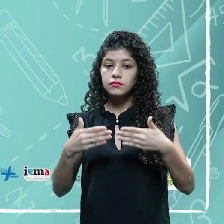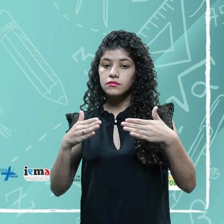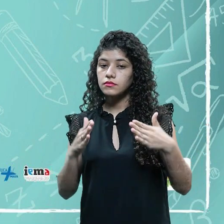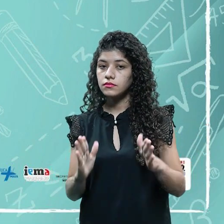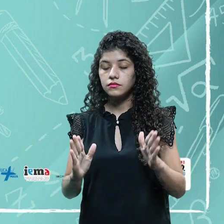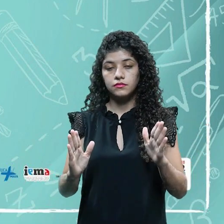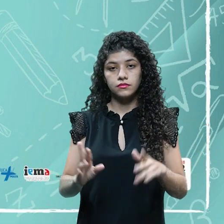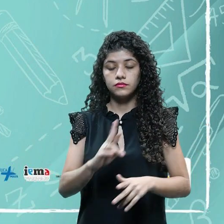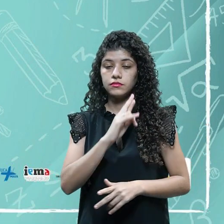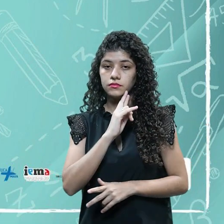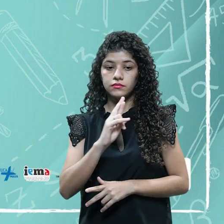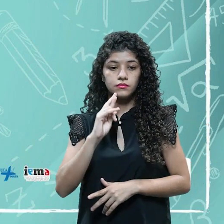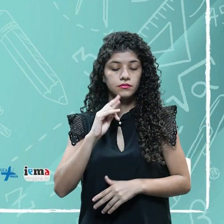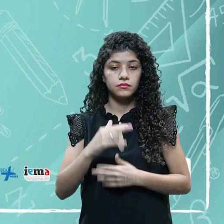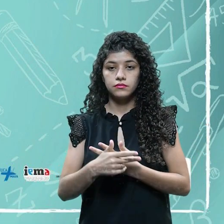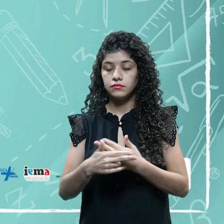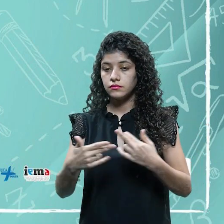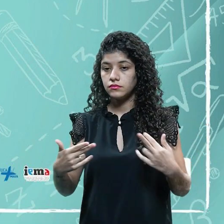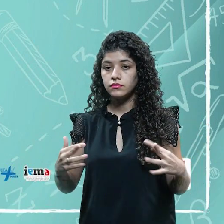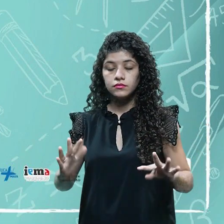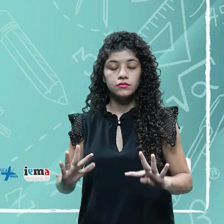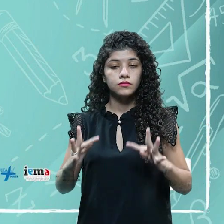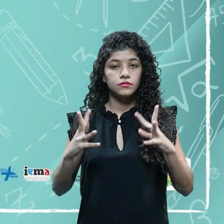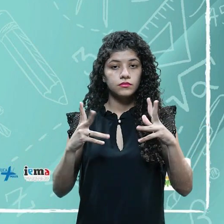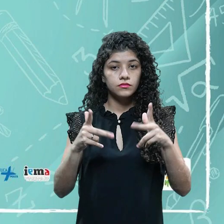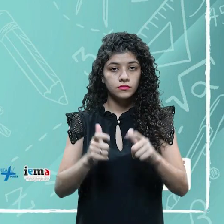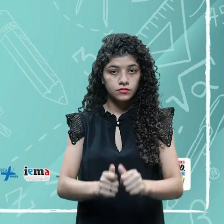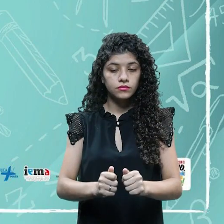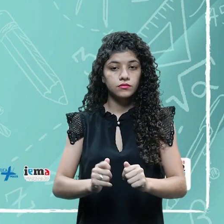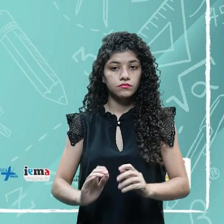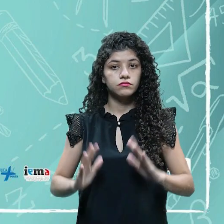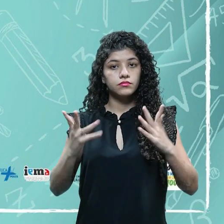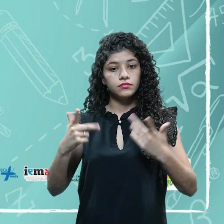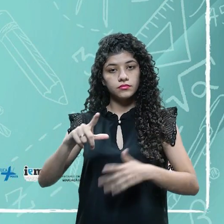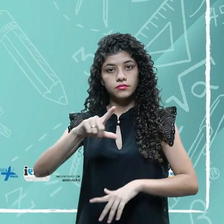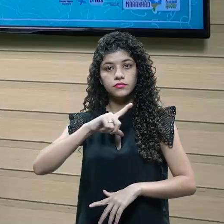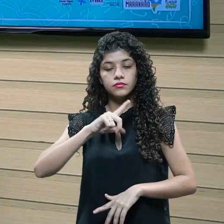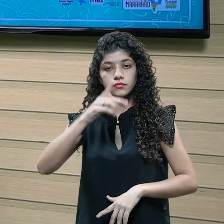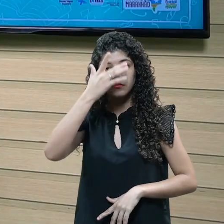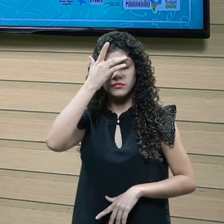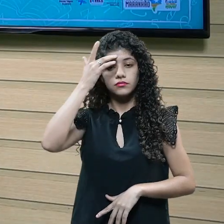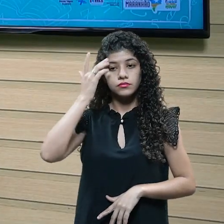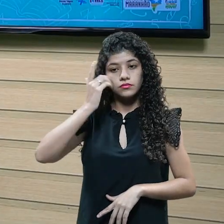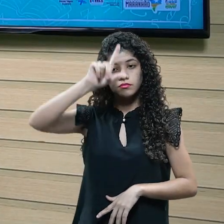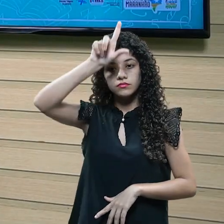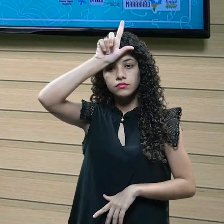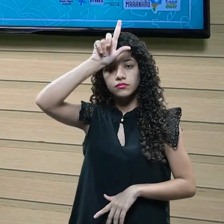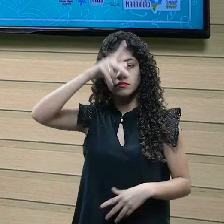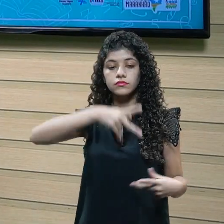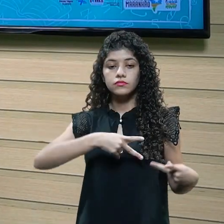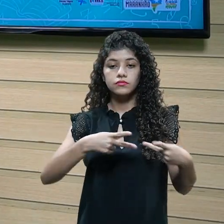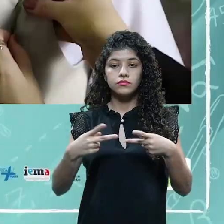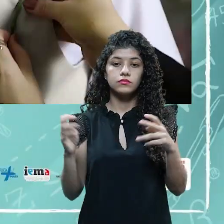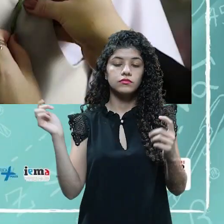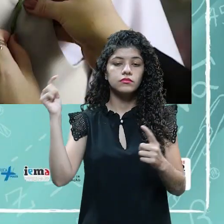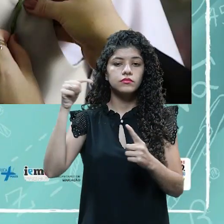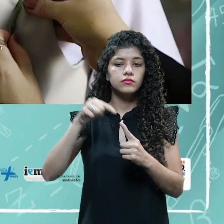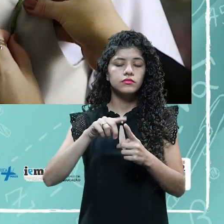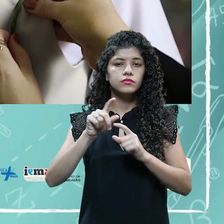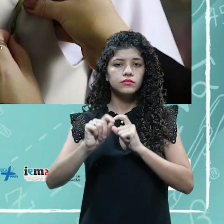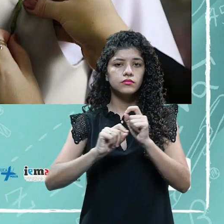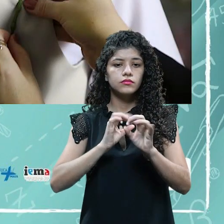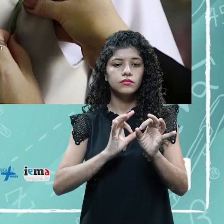ou bustos também. Ou seja, todo evento que tenha uma autoridade convidada. Então, o objetivo do cerimonial é